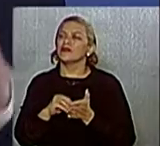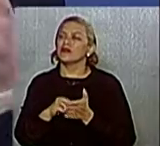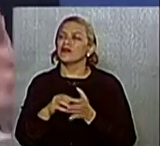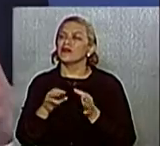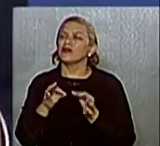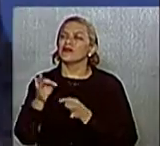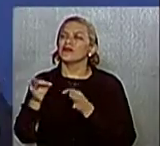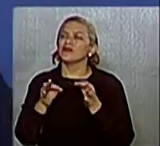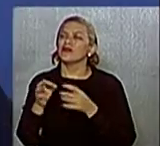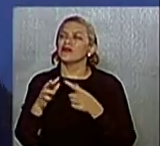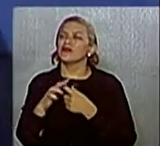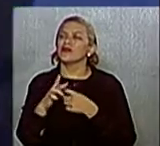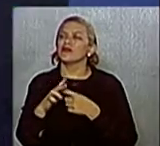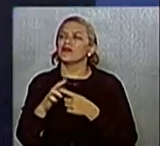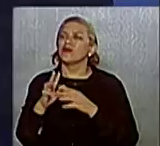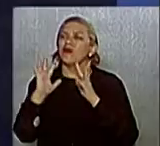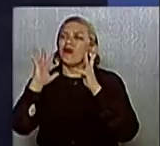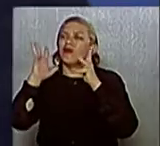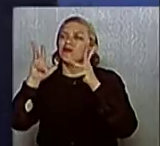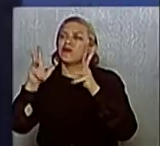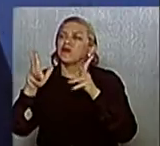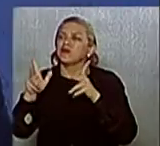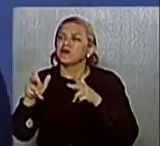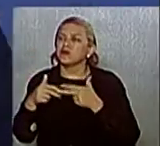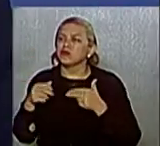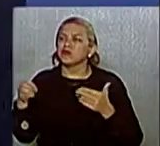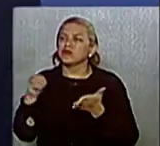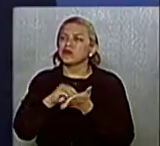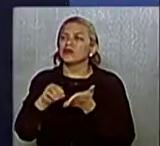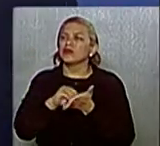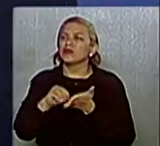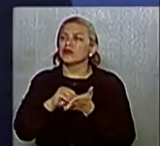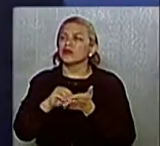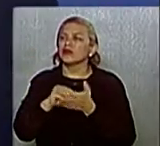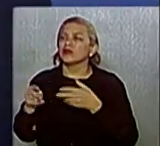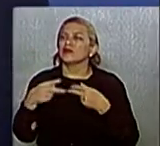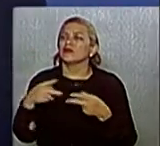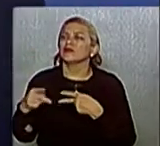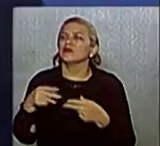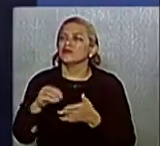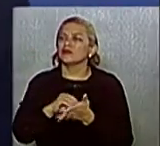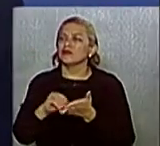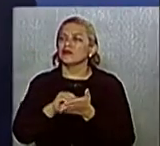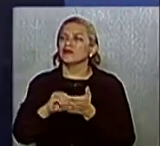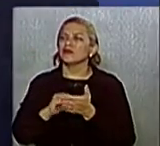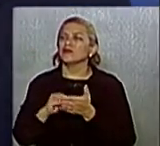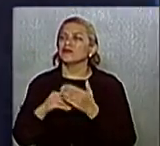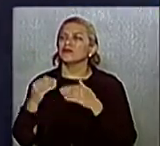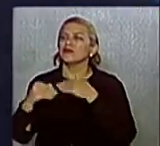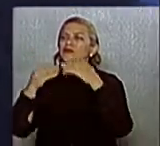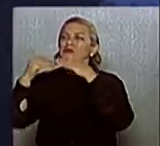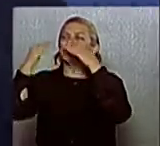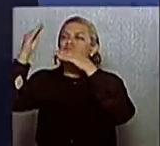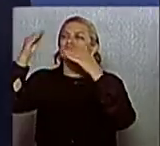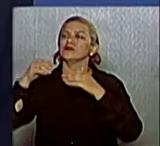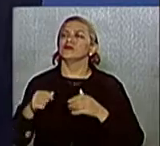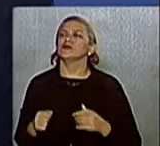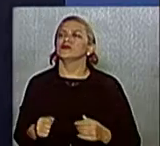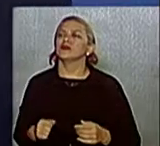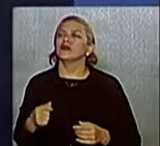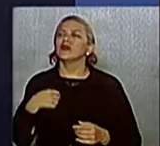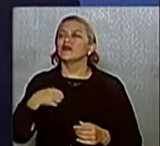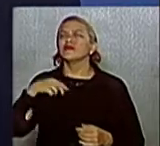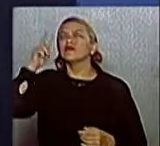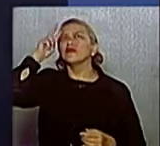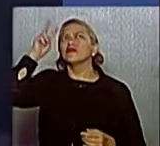máquinas e equipamentos da Secretaria de Serviços Urbanos, da Secretaria de Obras e todo o patrimônio. Você colocou a época, se eu me recordo